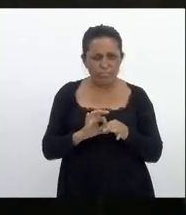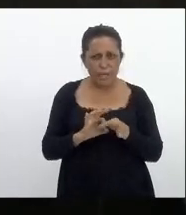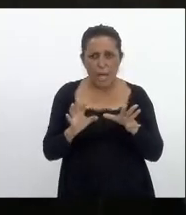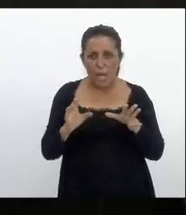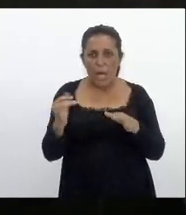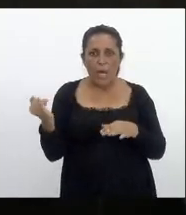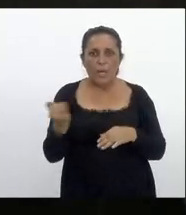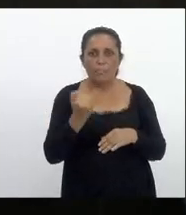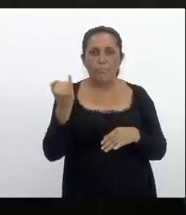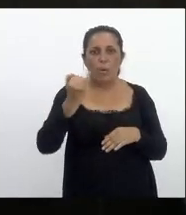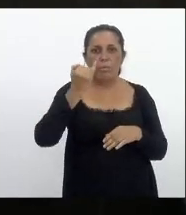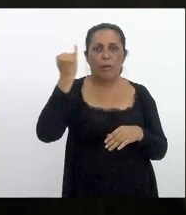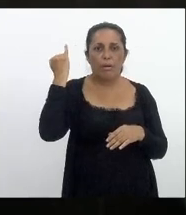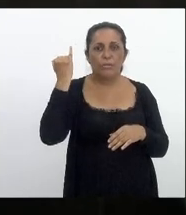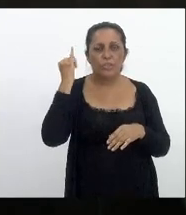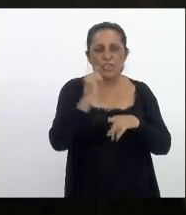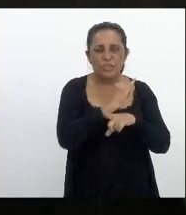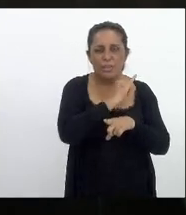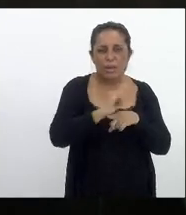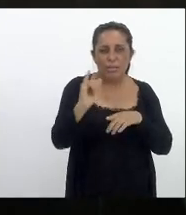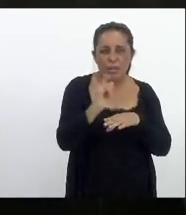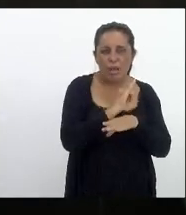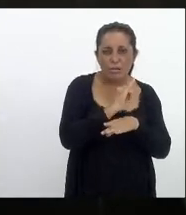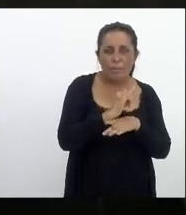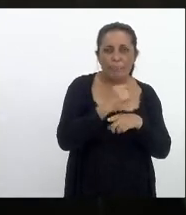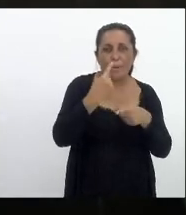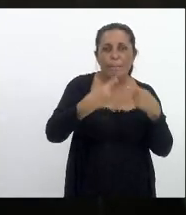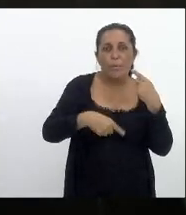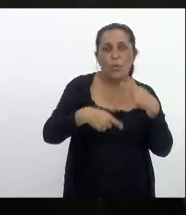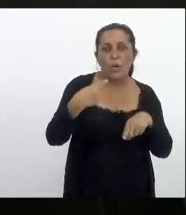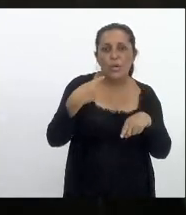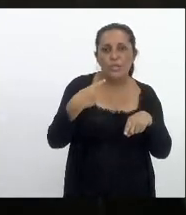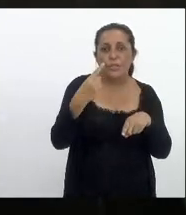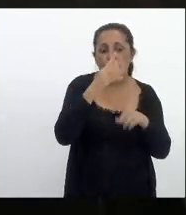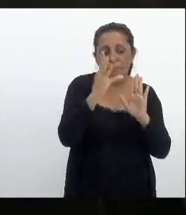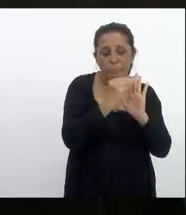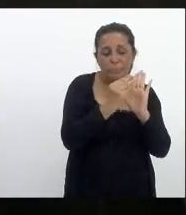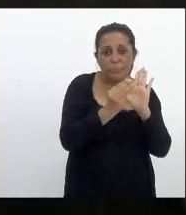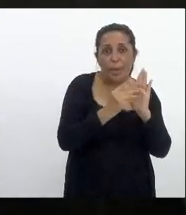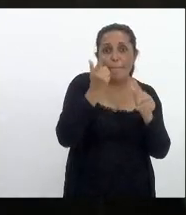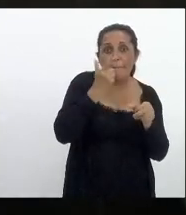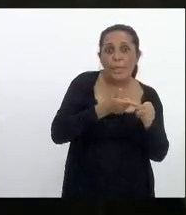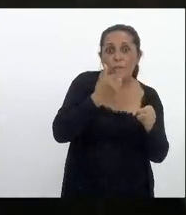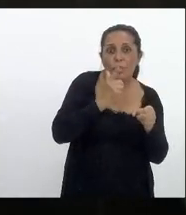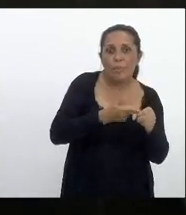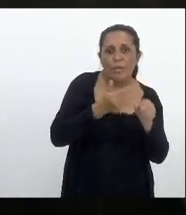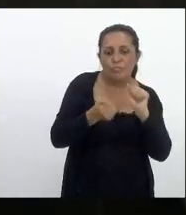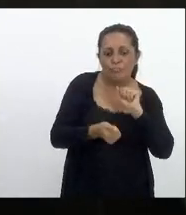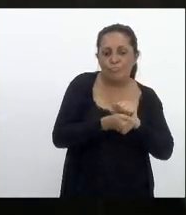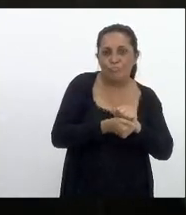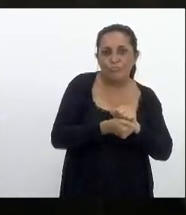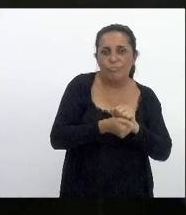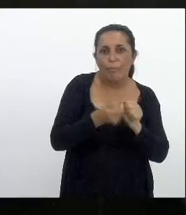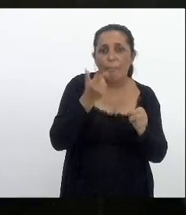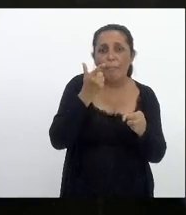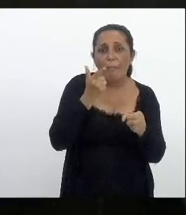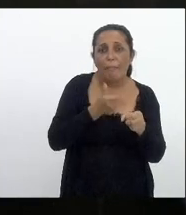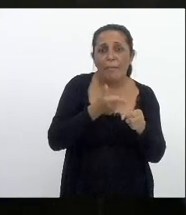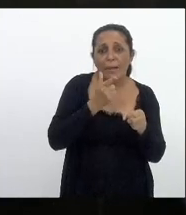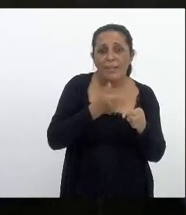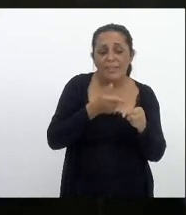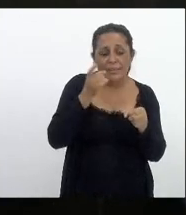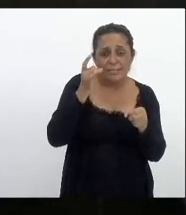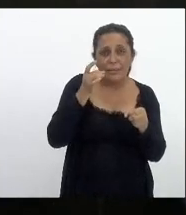e estratégico para que isso acontecesse que foi a política de conteúdo local na Petrobras essa política foi abandonada